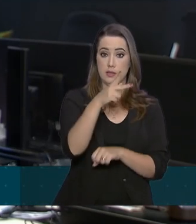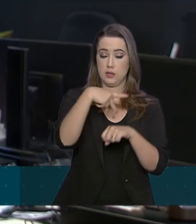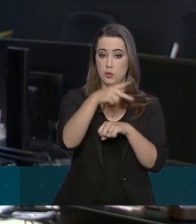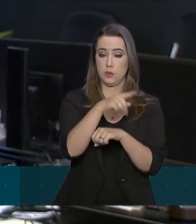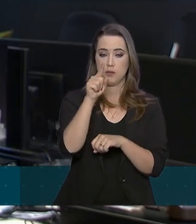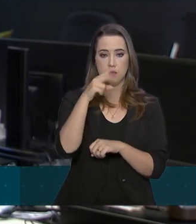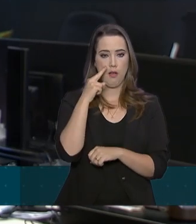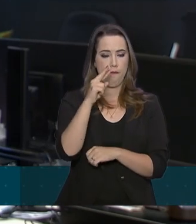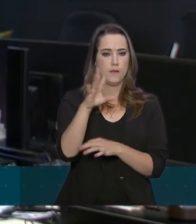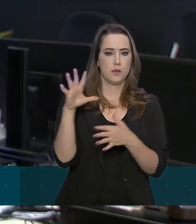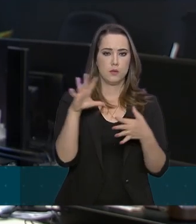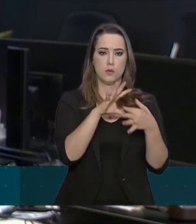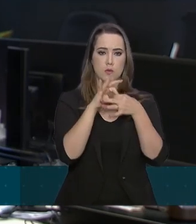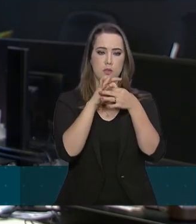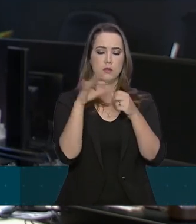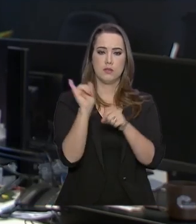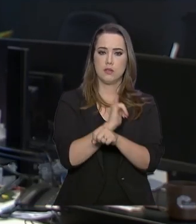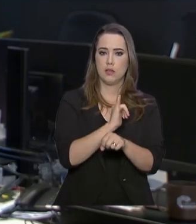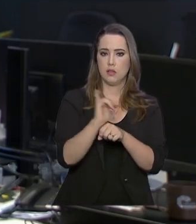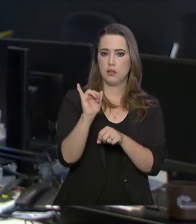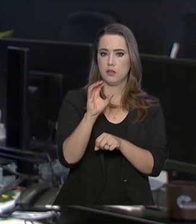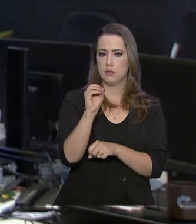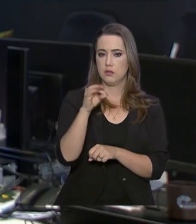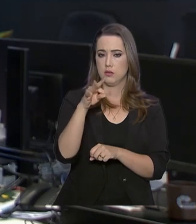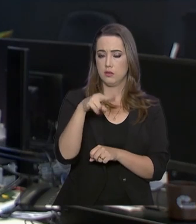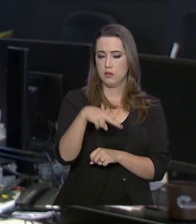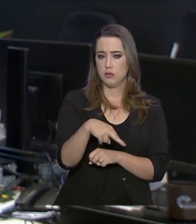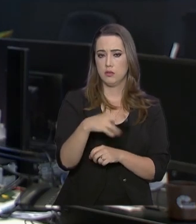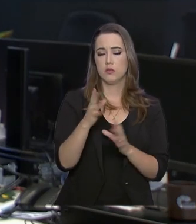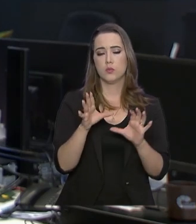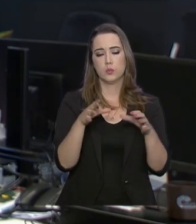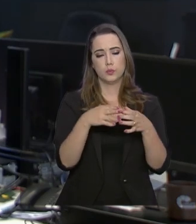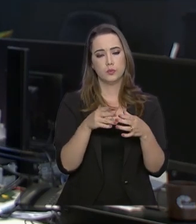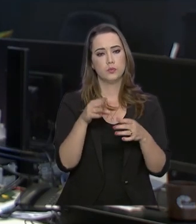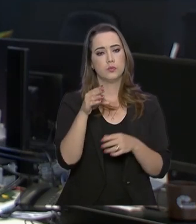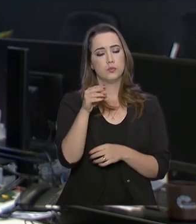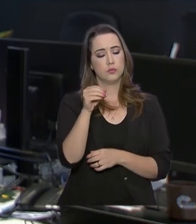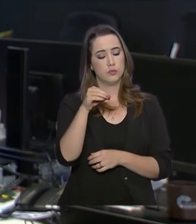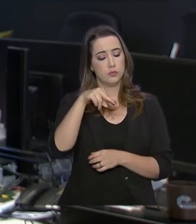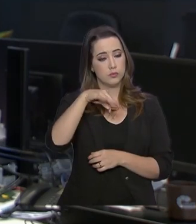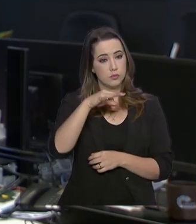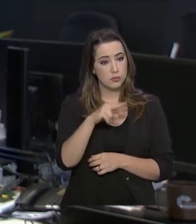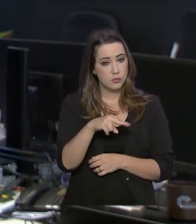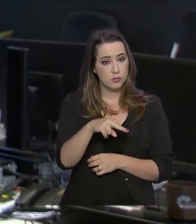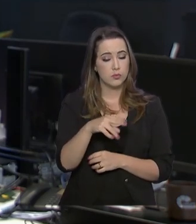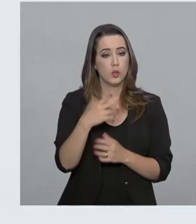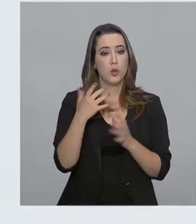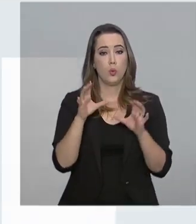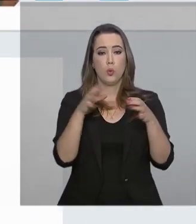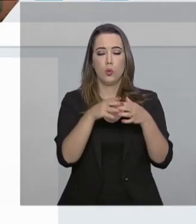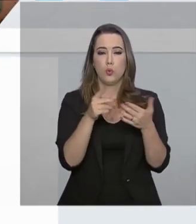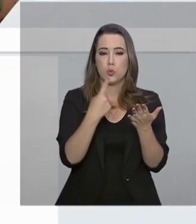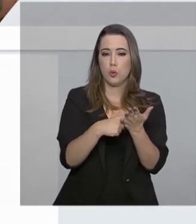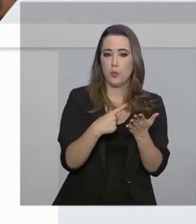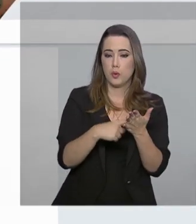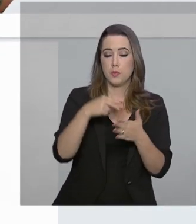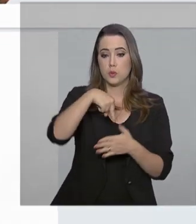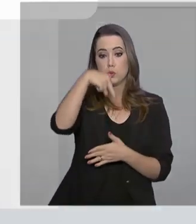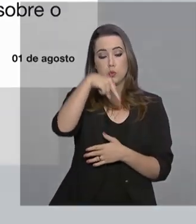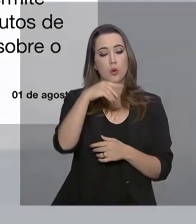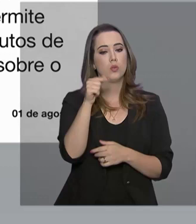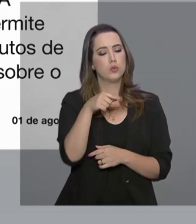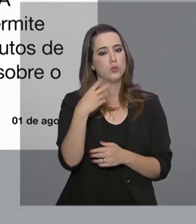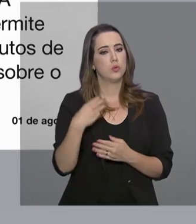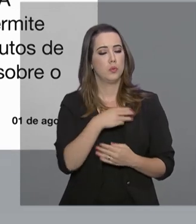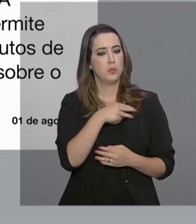que são considerados parceiros estratégicos da OTAN, a Organização do Tratado do Atlântico Norte. Pelo Twitter, o